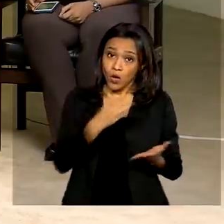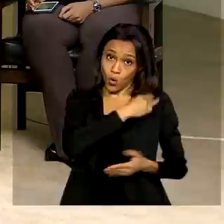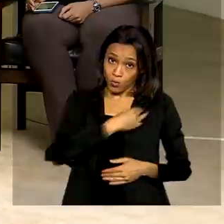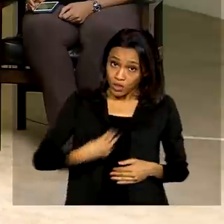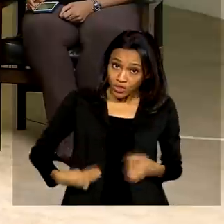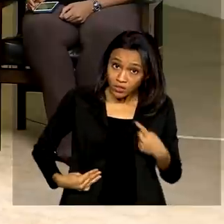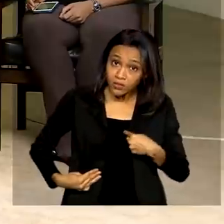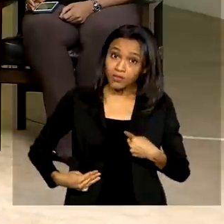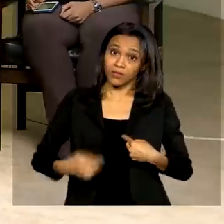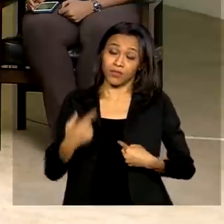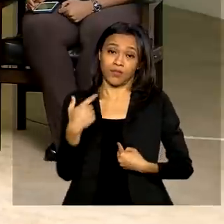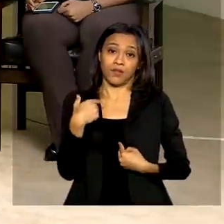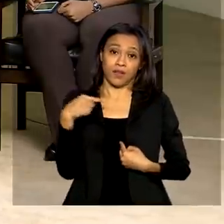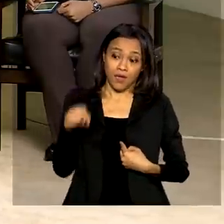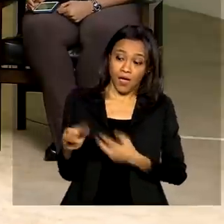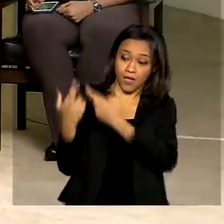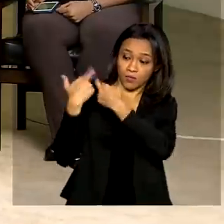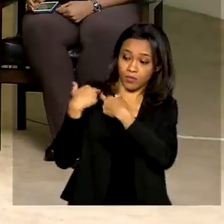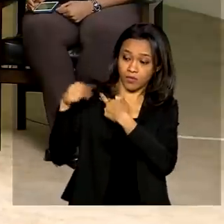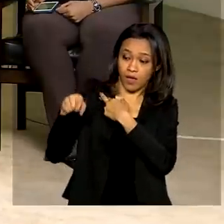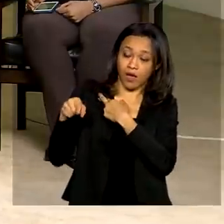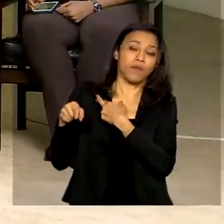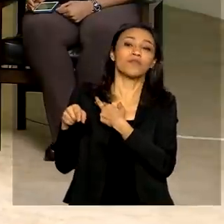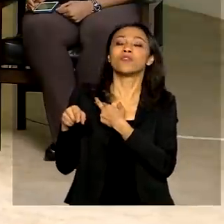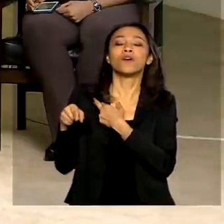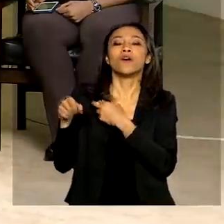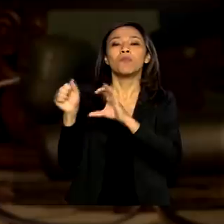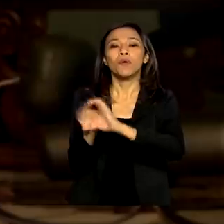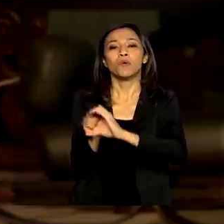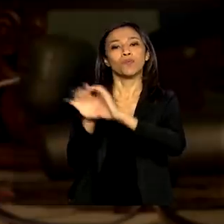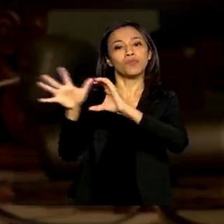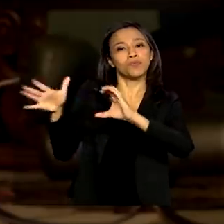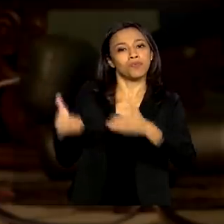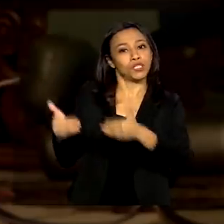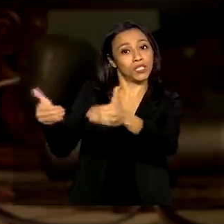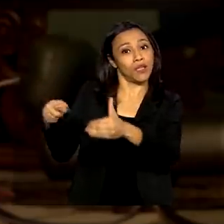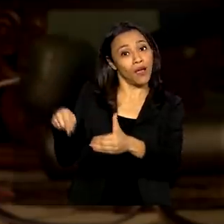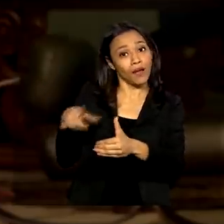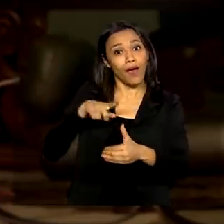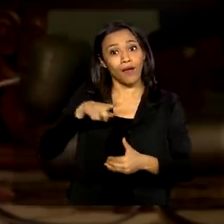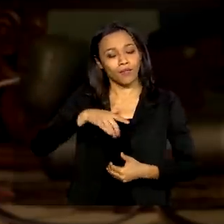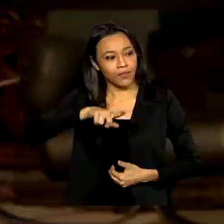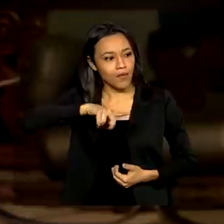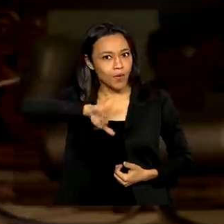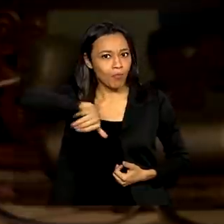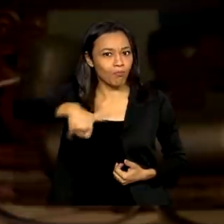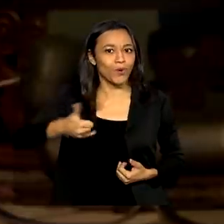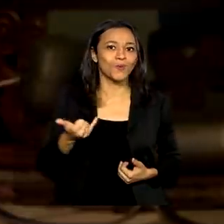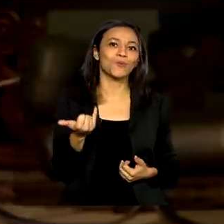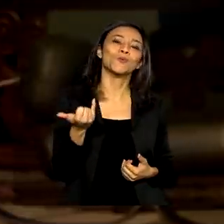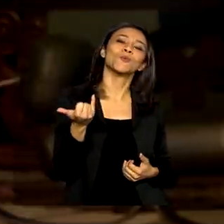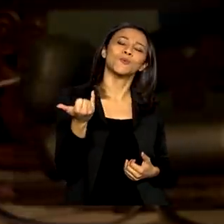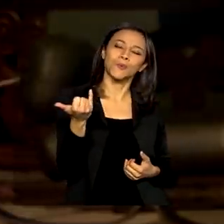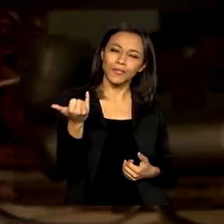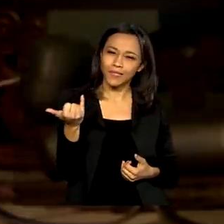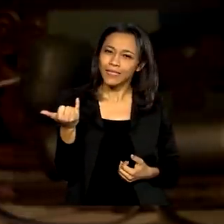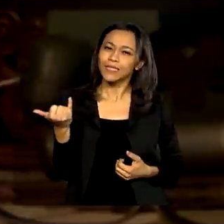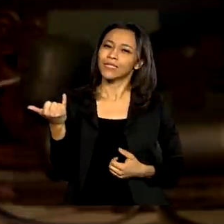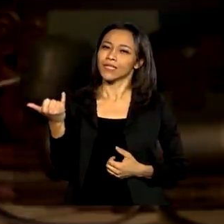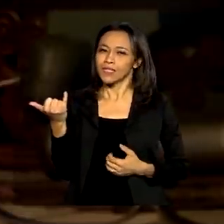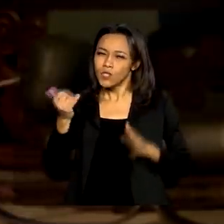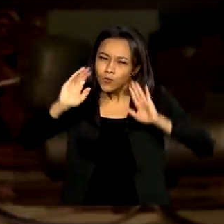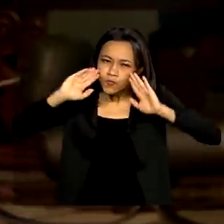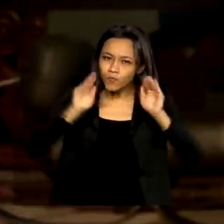são competências do Ministério de Ciência, Tecnologia, Inovações e Comunicações, nós temos a oportunidade de colocar um foco, colocar